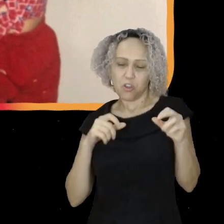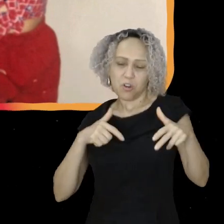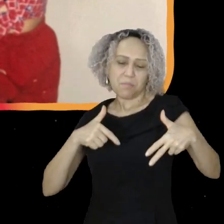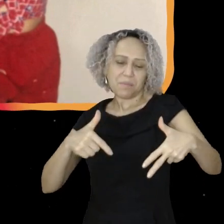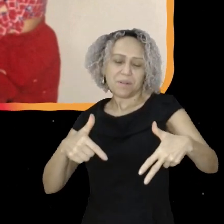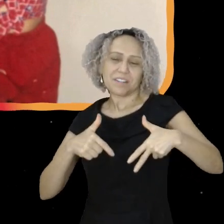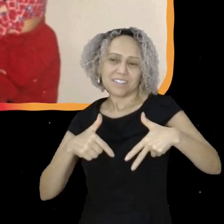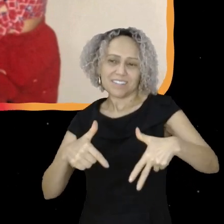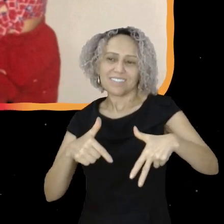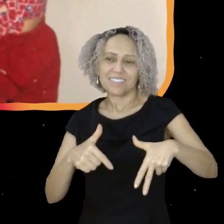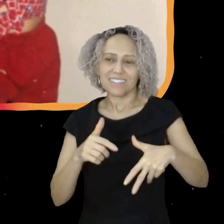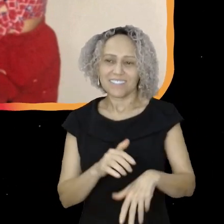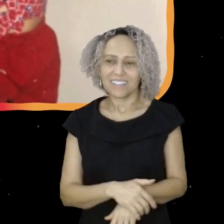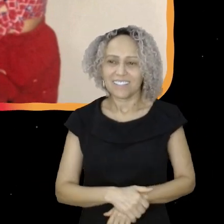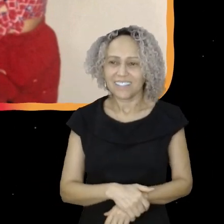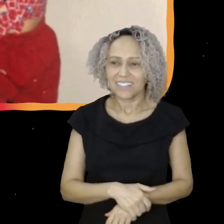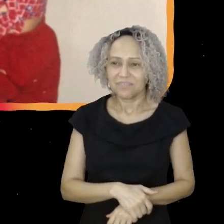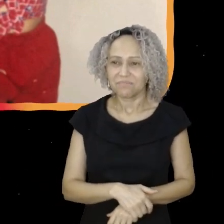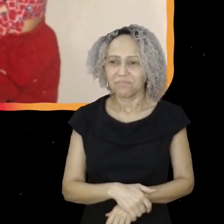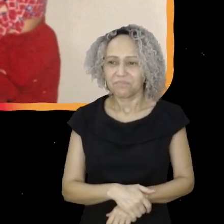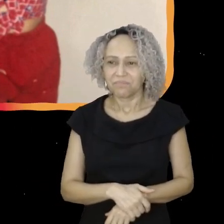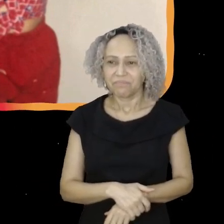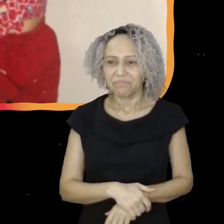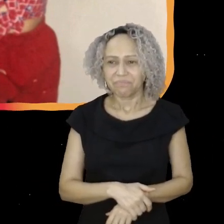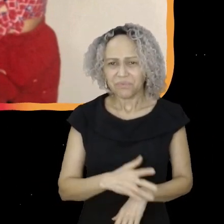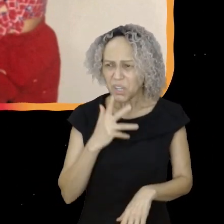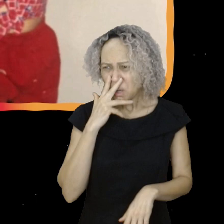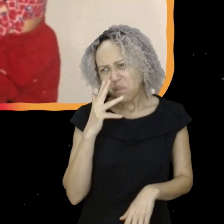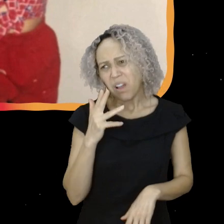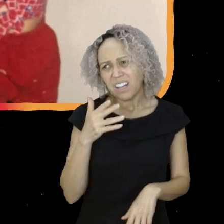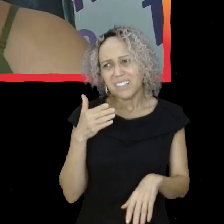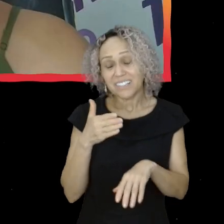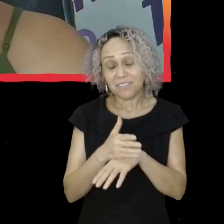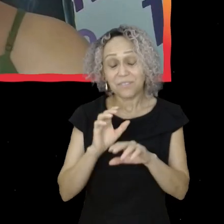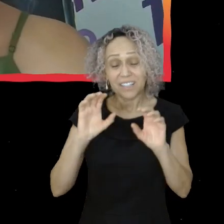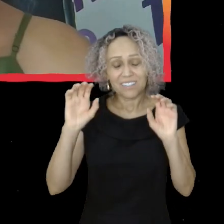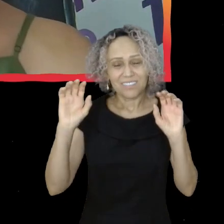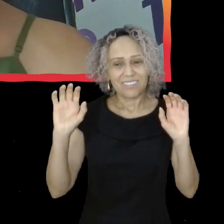Inclusive, a chance mais de ter sido pra algum evento de campanha é muito grande.